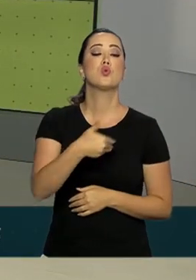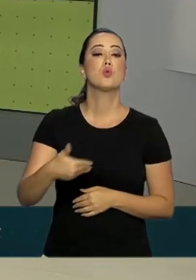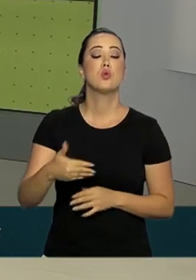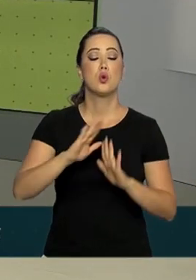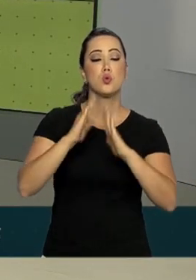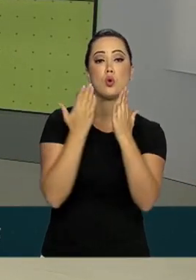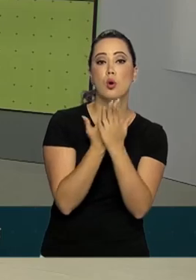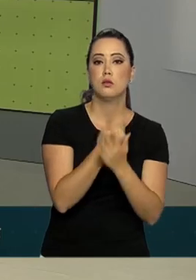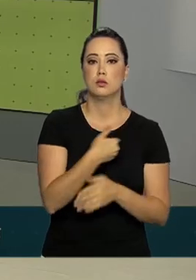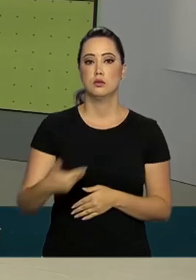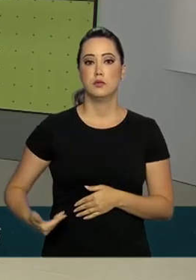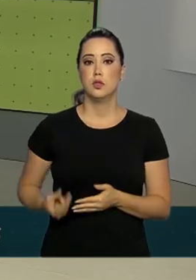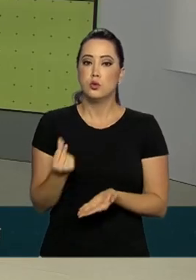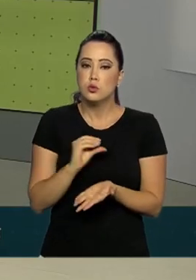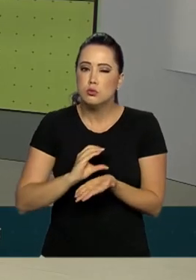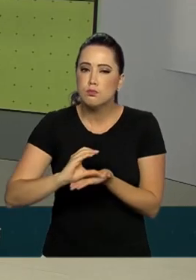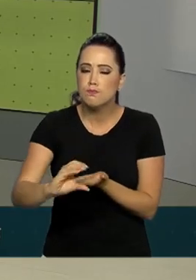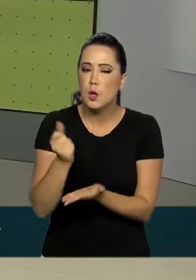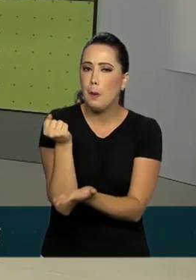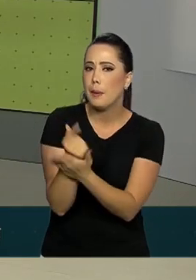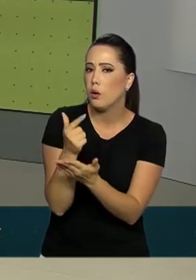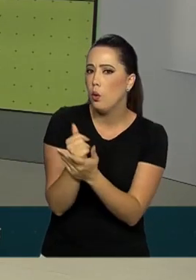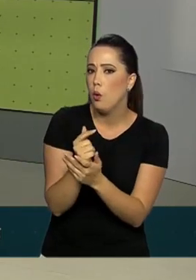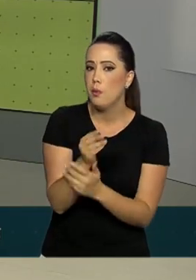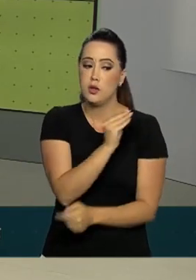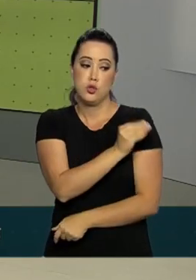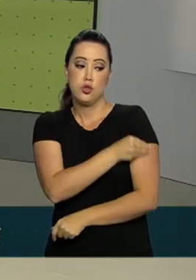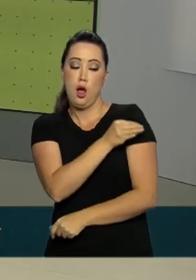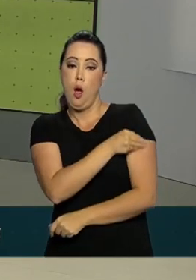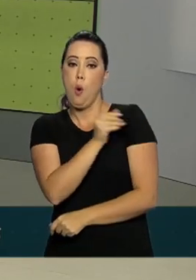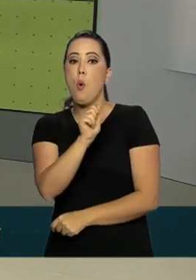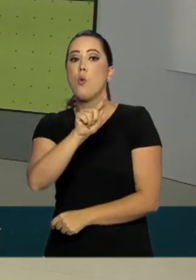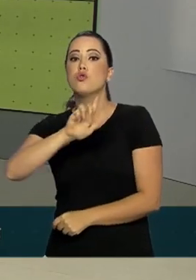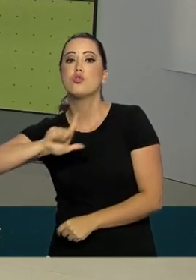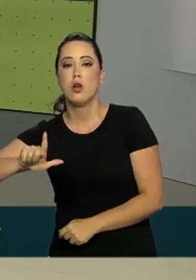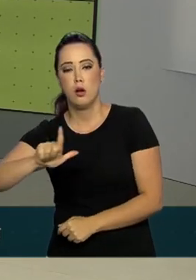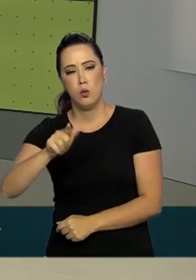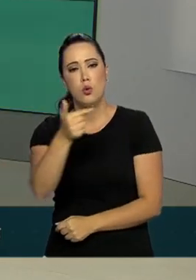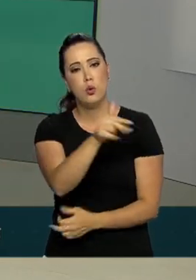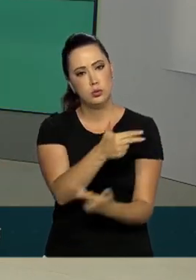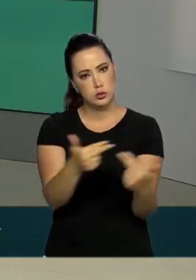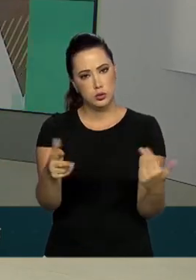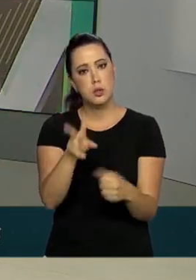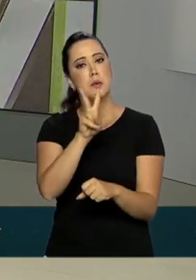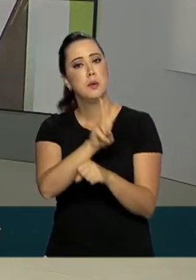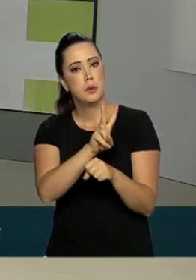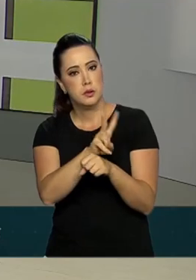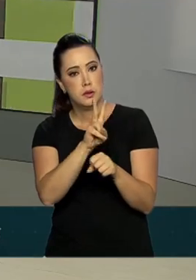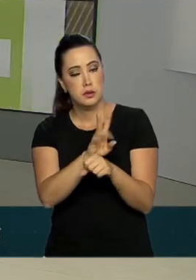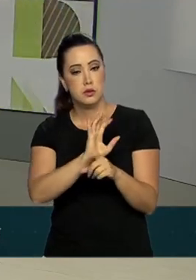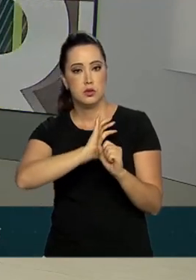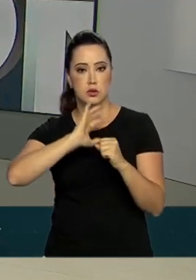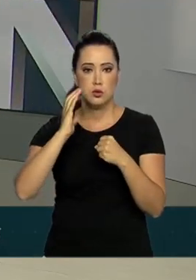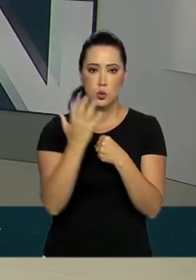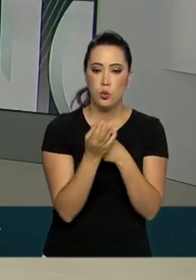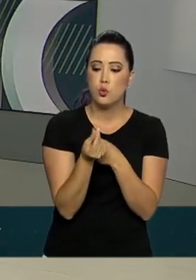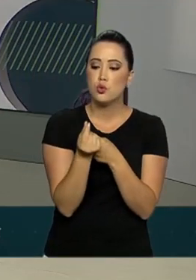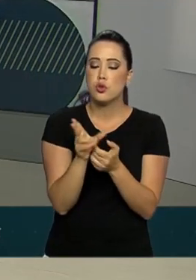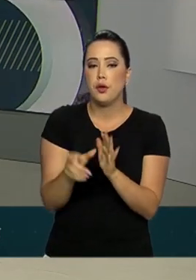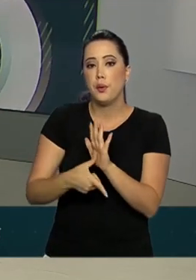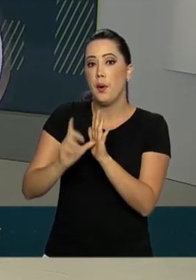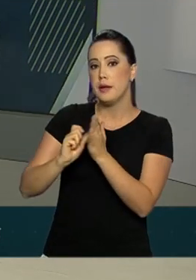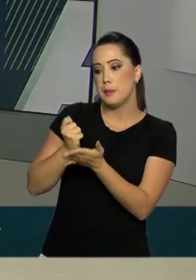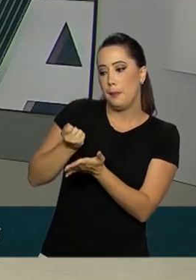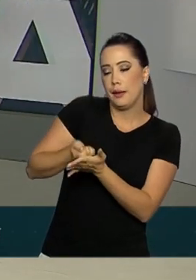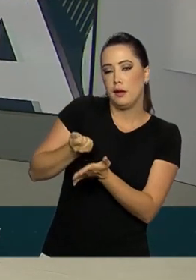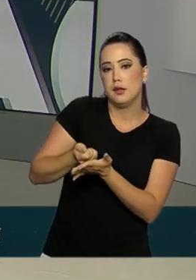vão receber recursos para a compra de álcool em gel e outros insumos para a proteção contra o coronavírus. O dinheiro é uma